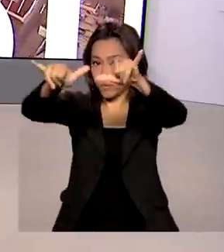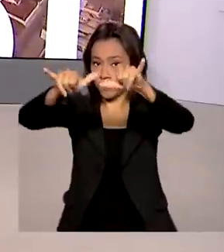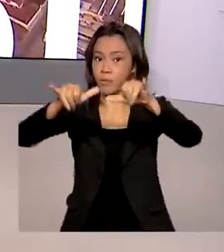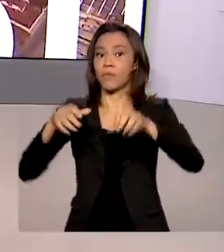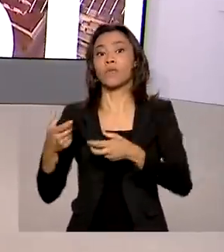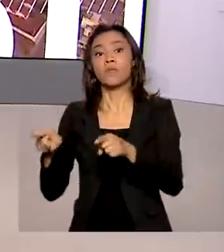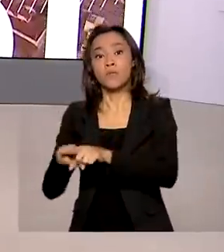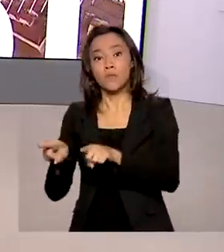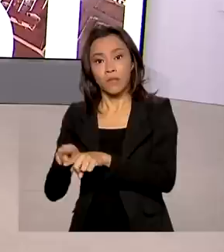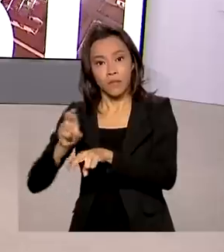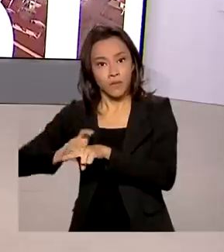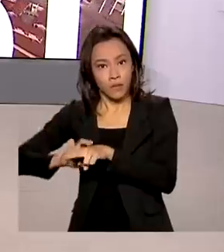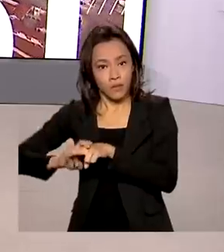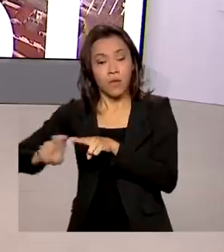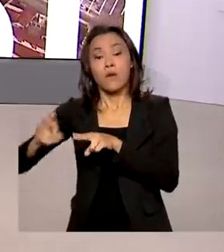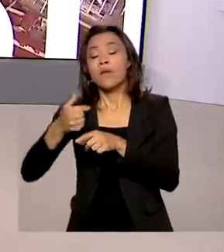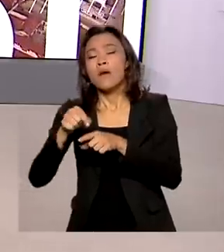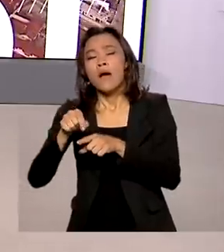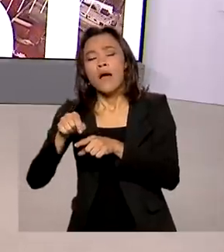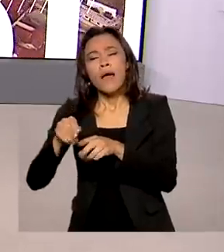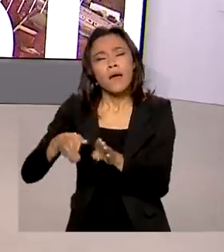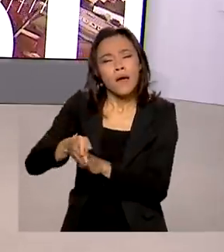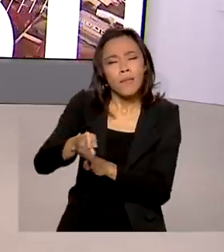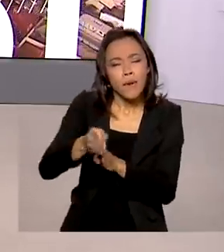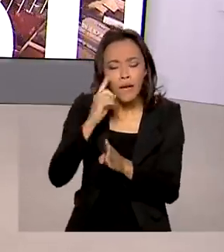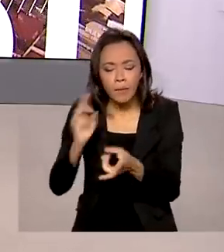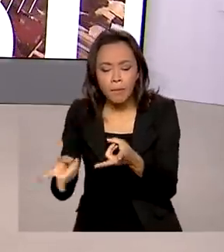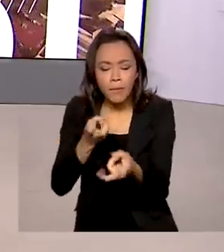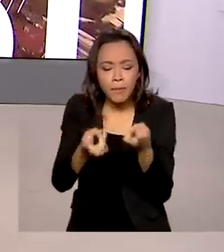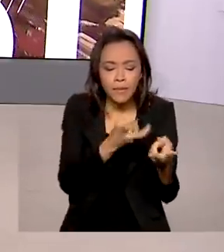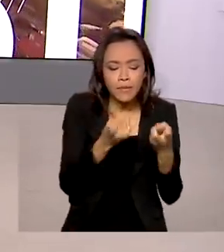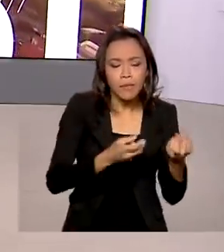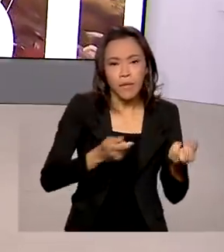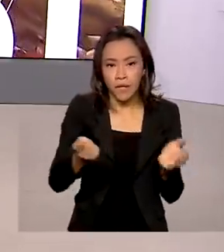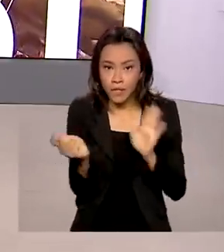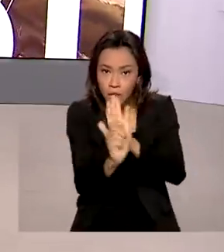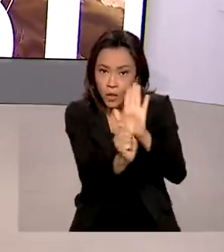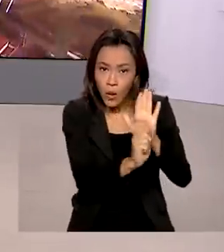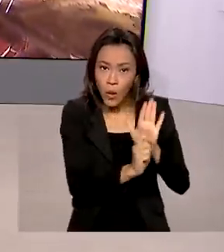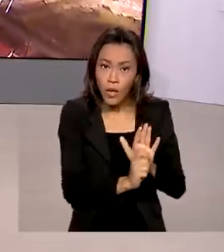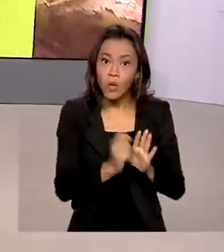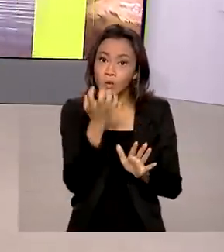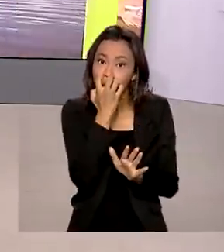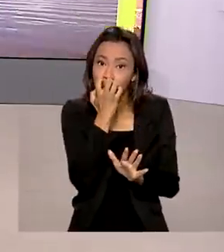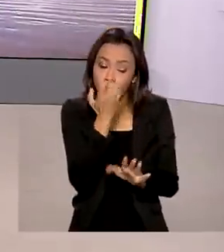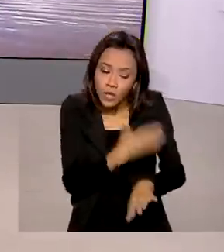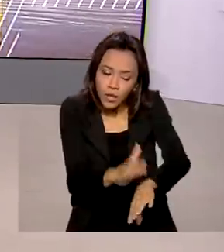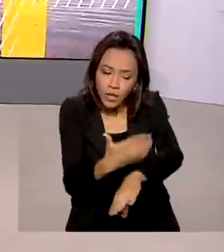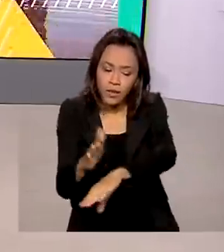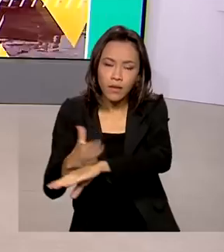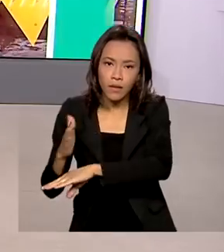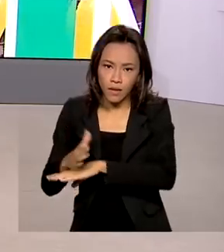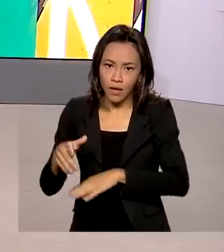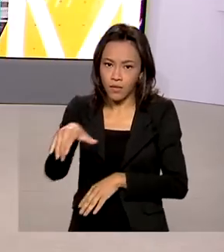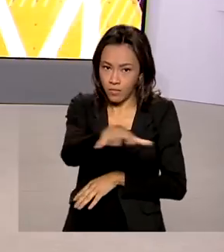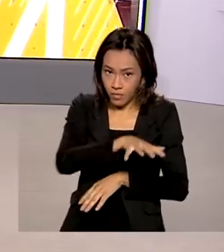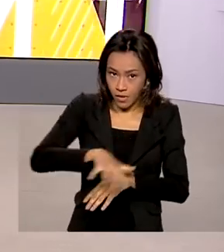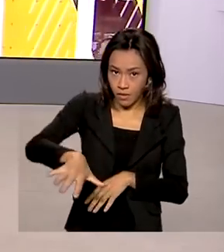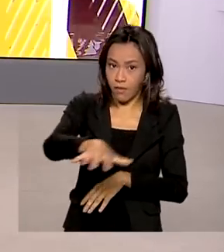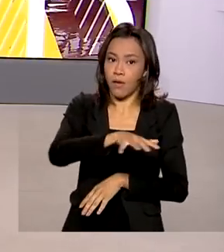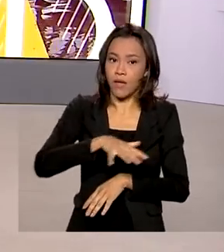A exemplo daqueles que auxiliam na detecção de drogas, os cães treinados pela Secretaria de Defesa Agropecuária